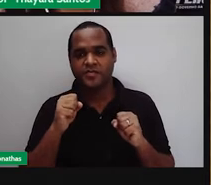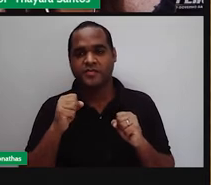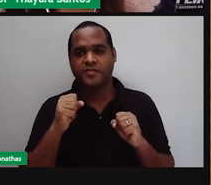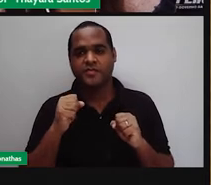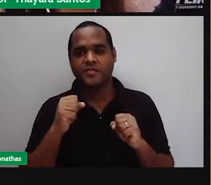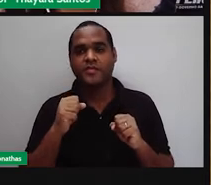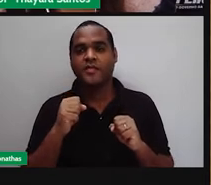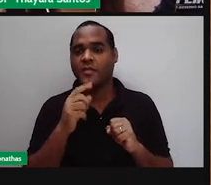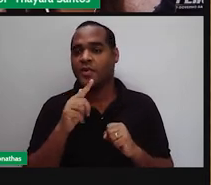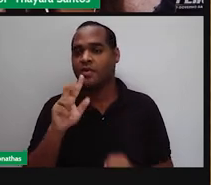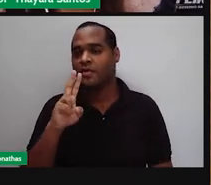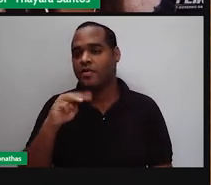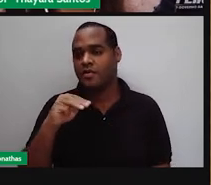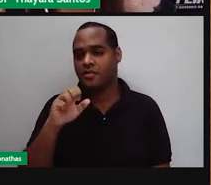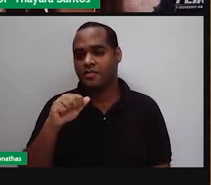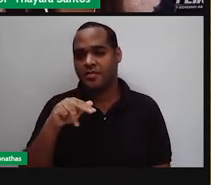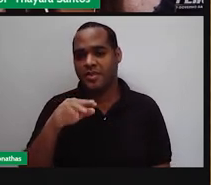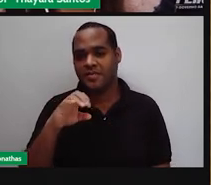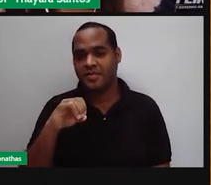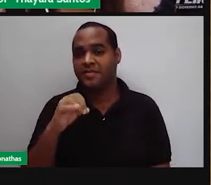O sabor umami no meio.